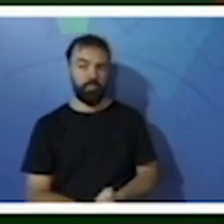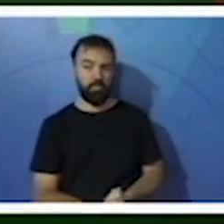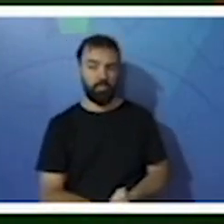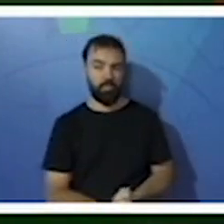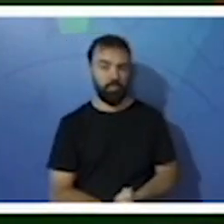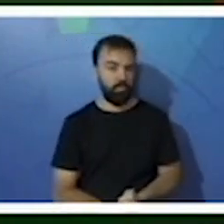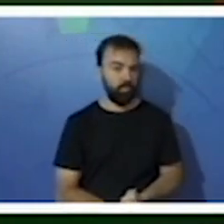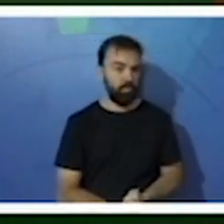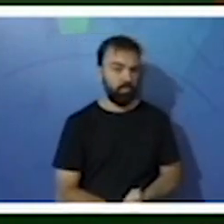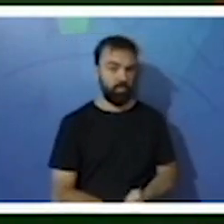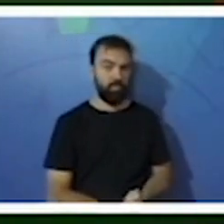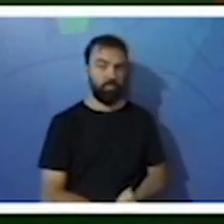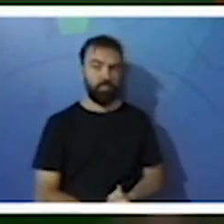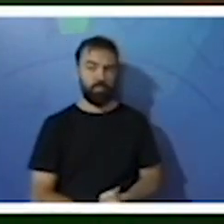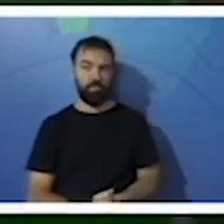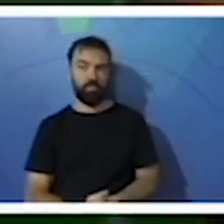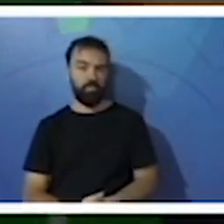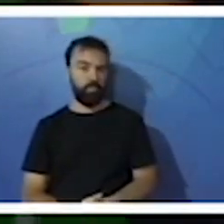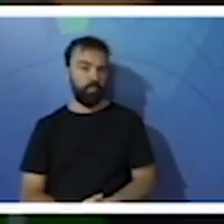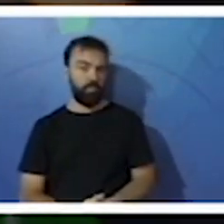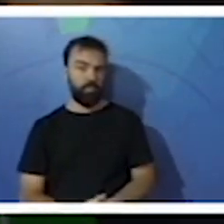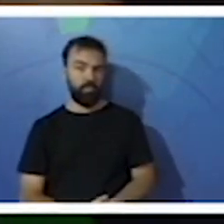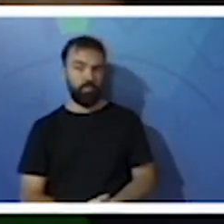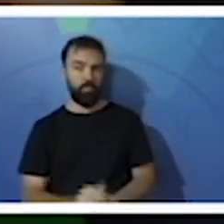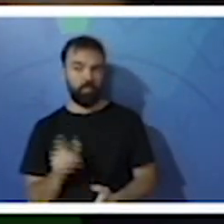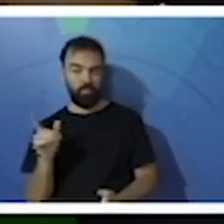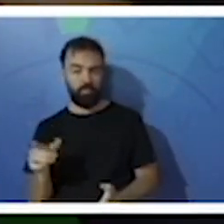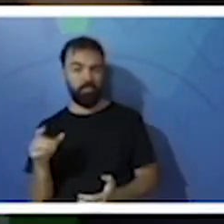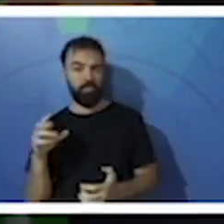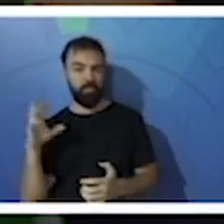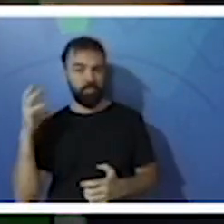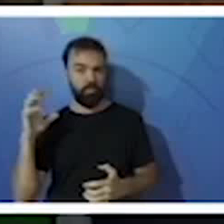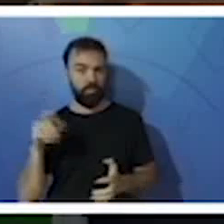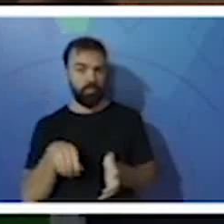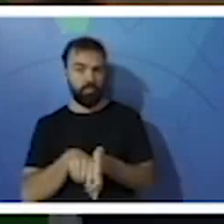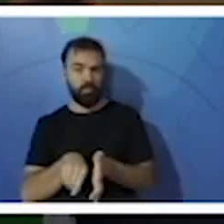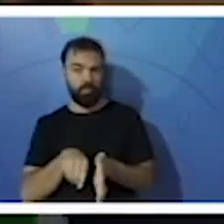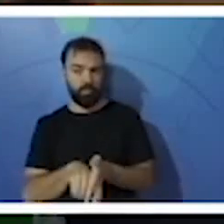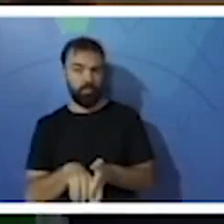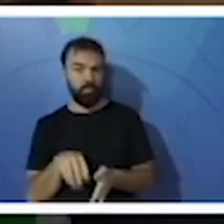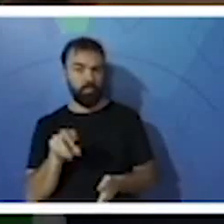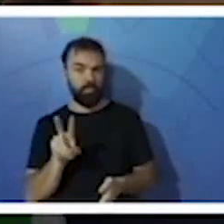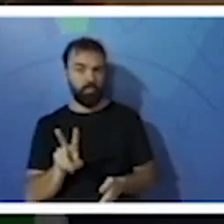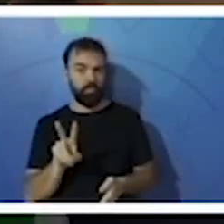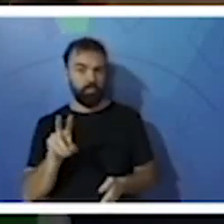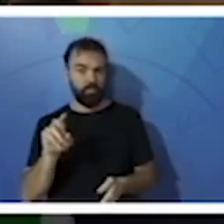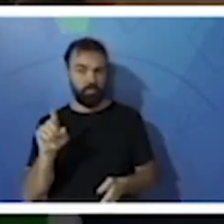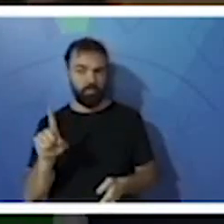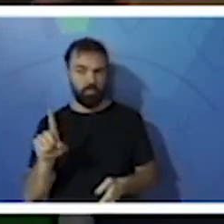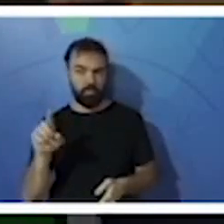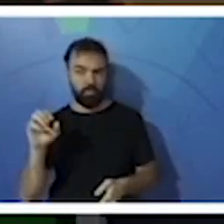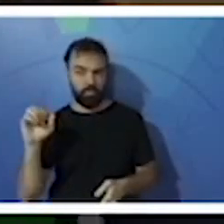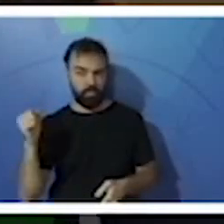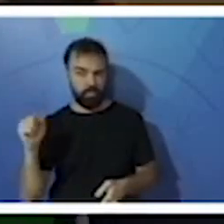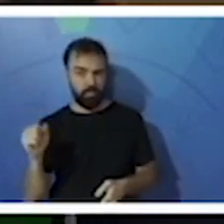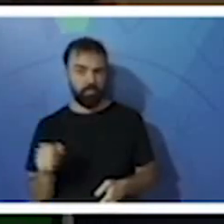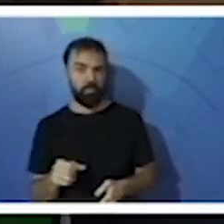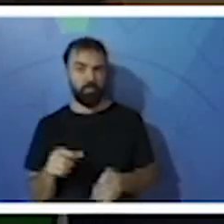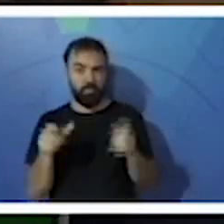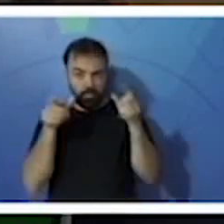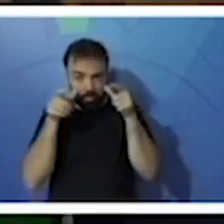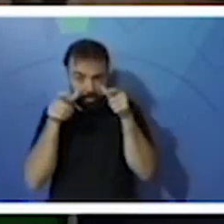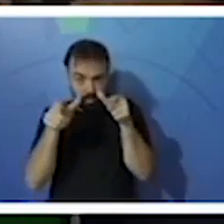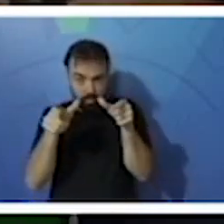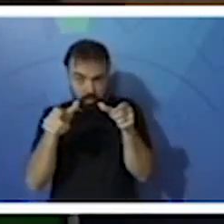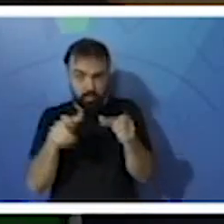Então vai o videozinho, você é o cientista, da página 218. Prestem atenção